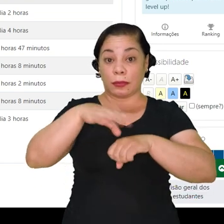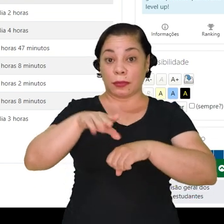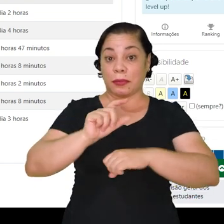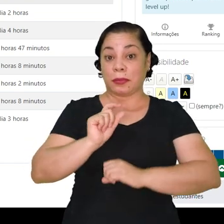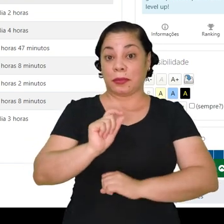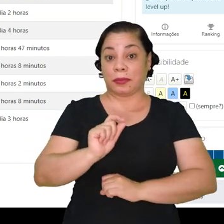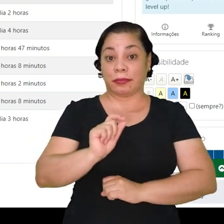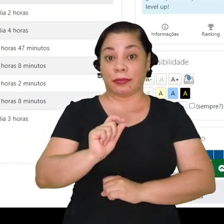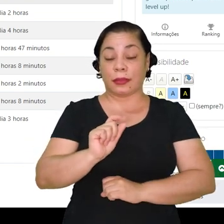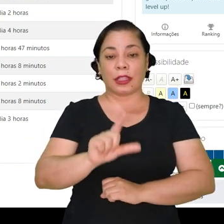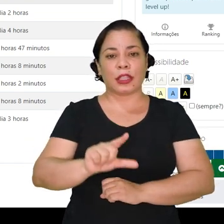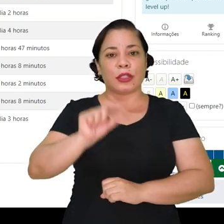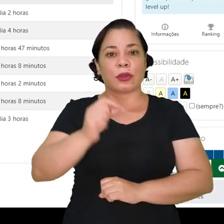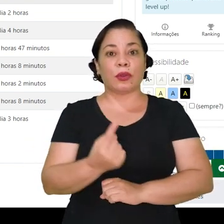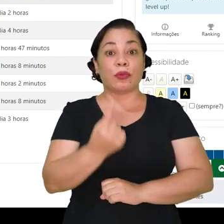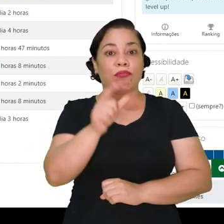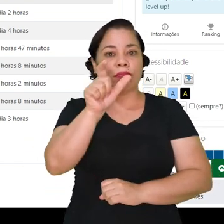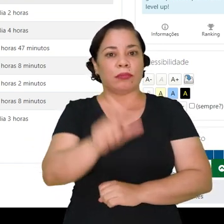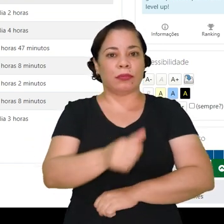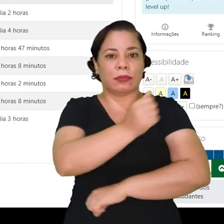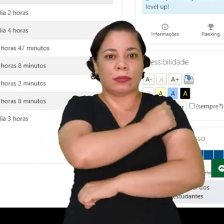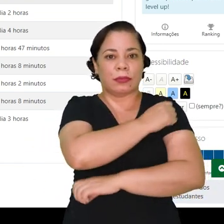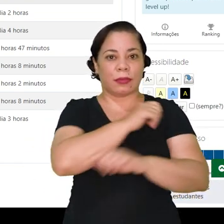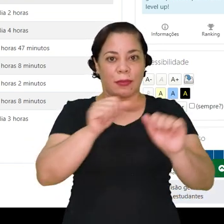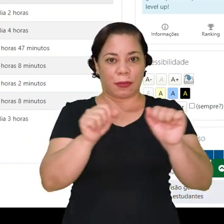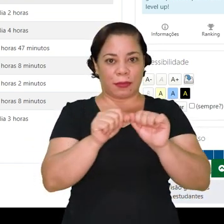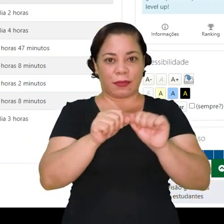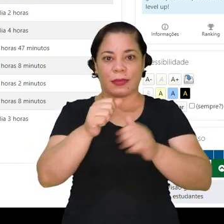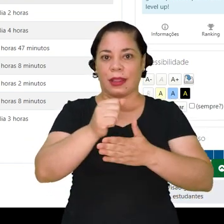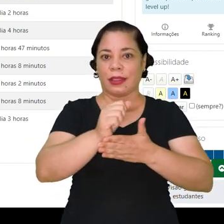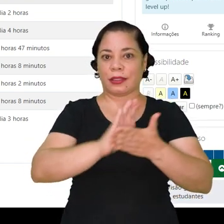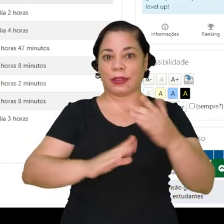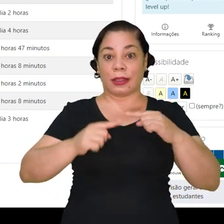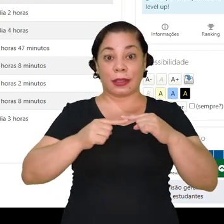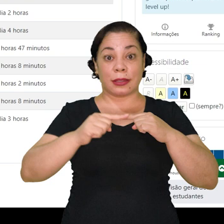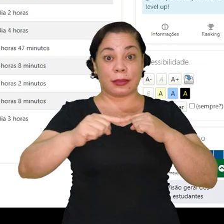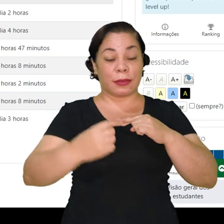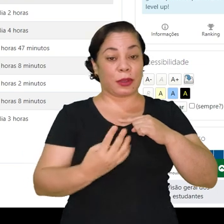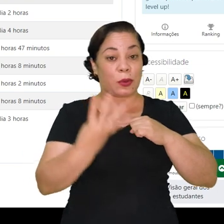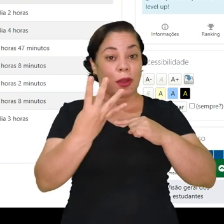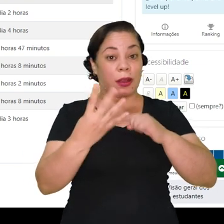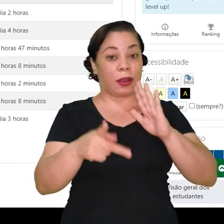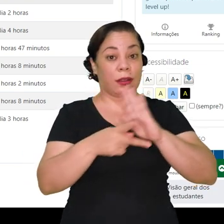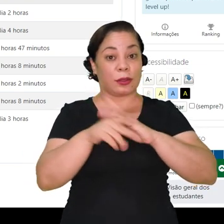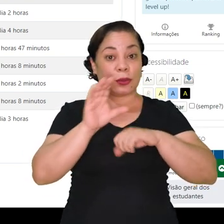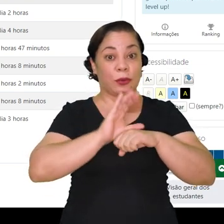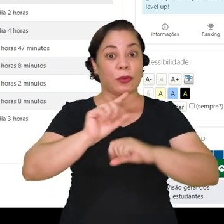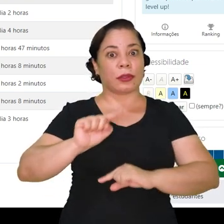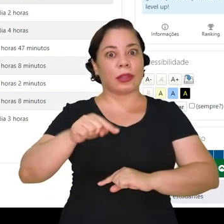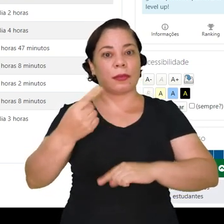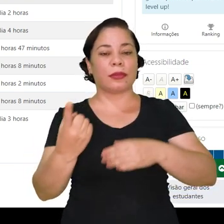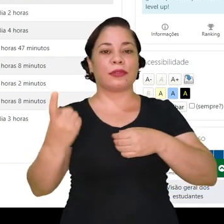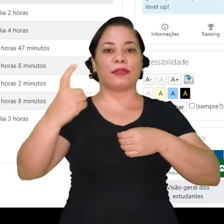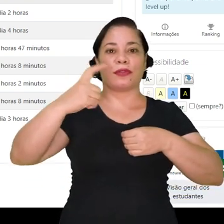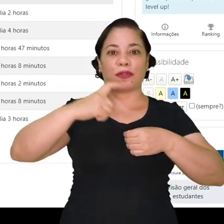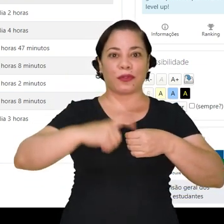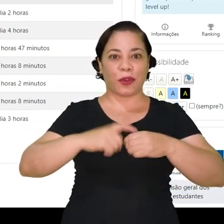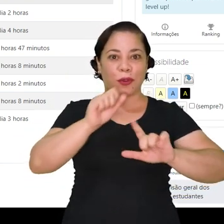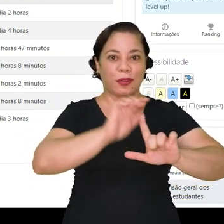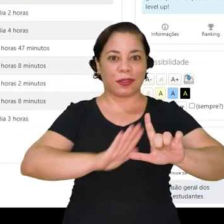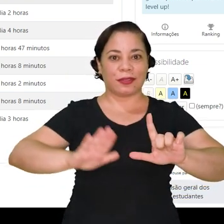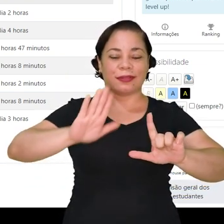recomendo que você escolha um aluno para realizar a atividade da semana 4 do curso e depois você